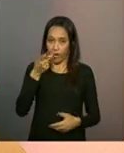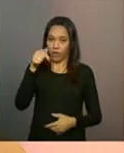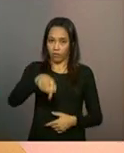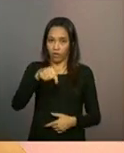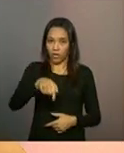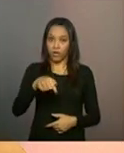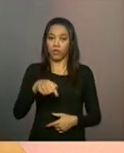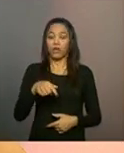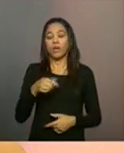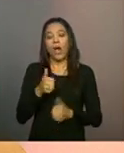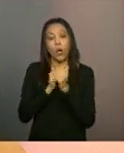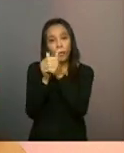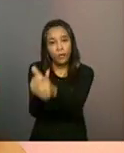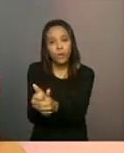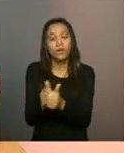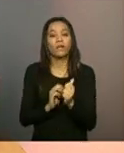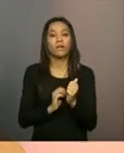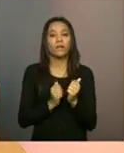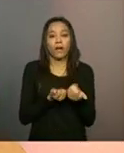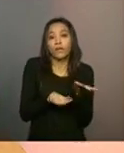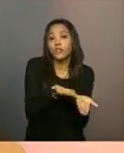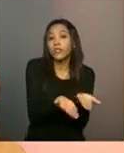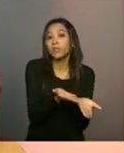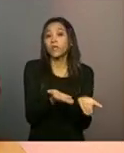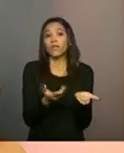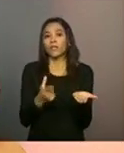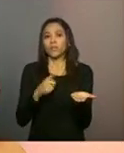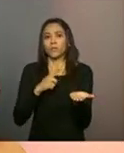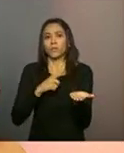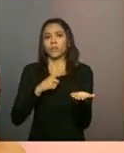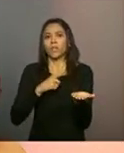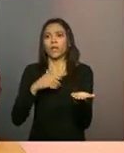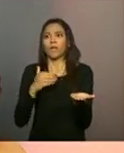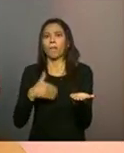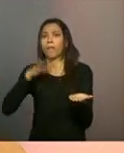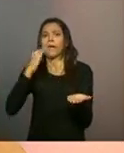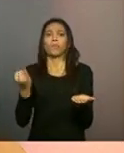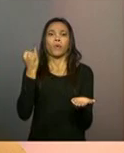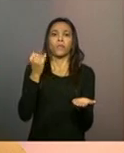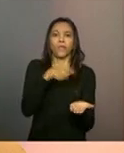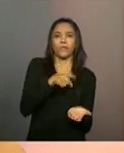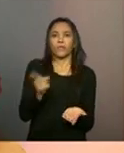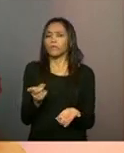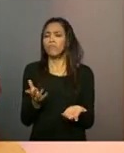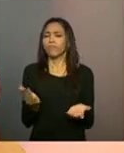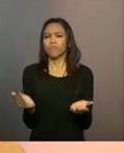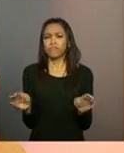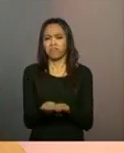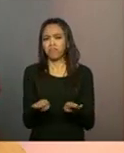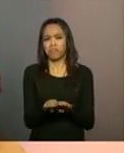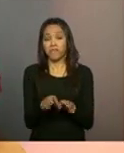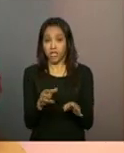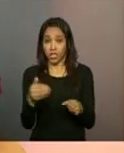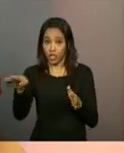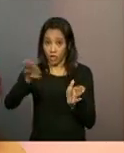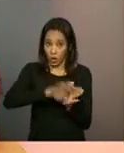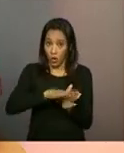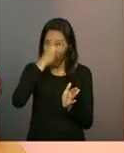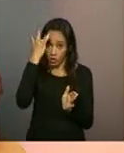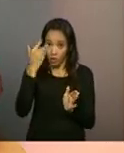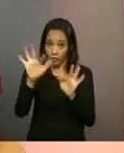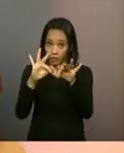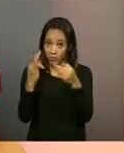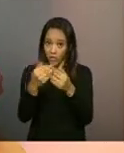Atendimento e acompanhamento, não tem uma hierarquização de qual é mais importante. Atender as demandas que chegam ao CRAS é altamente